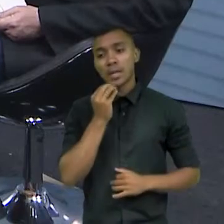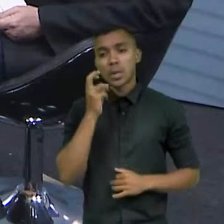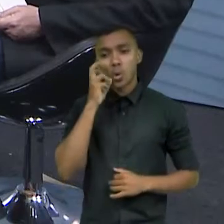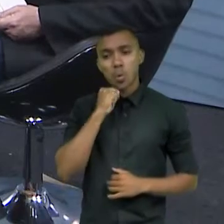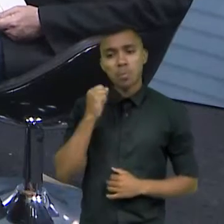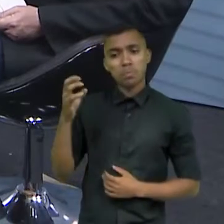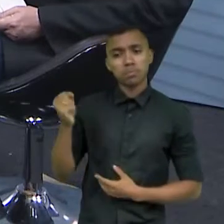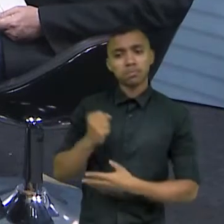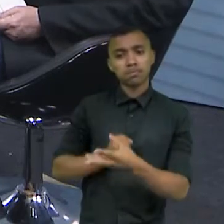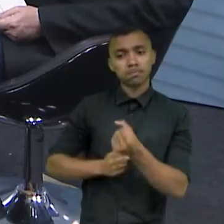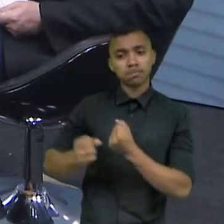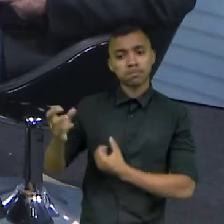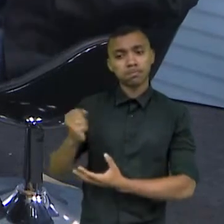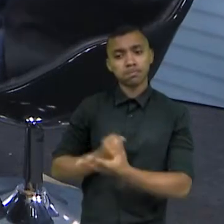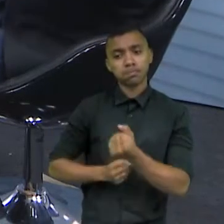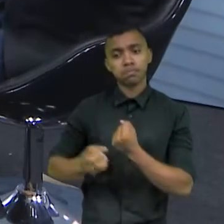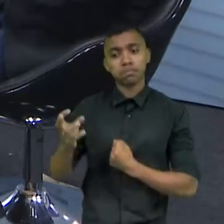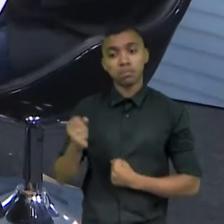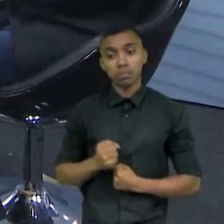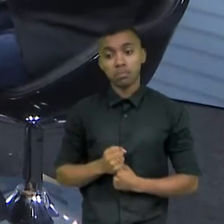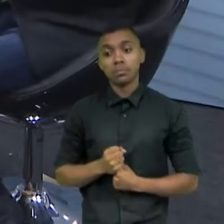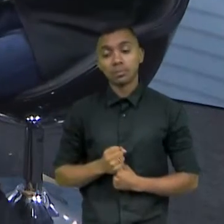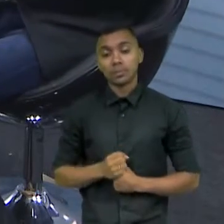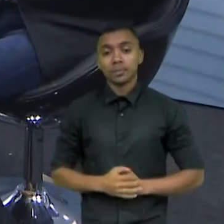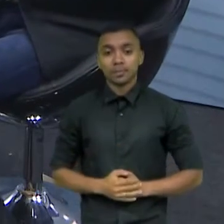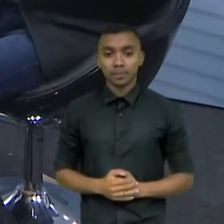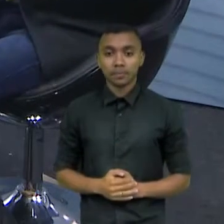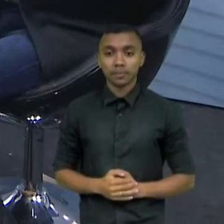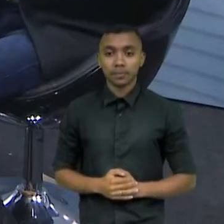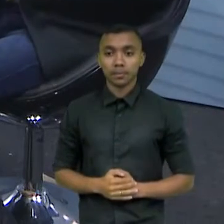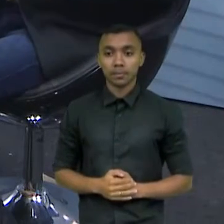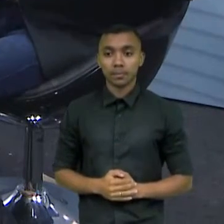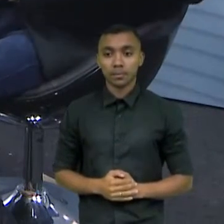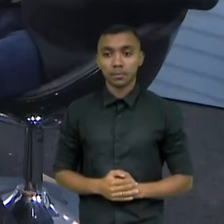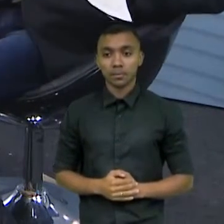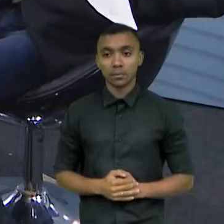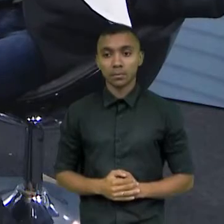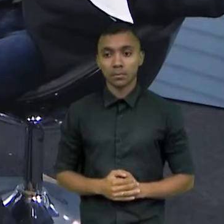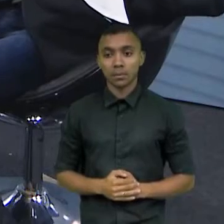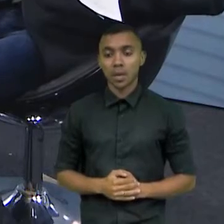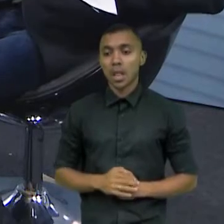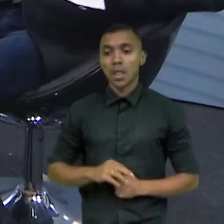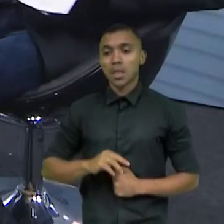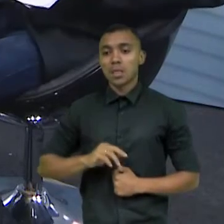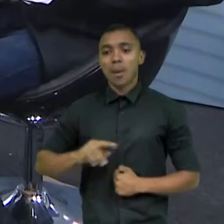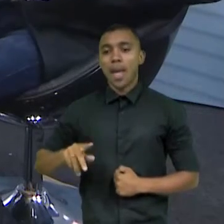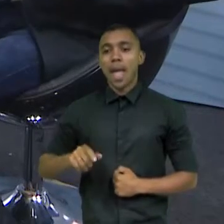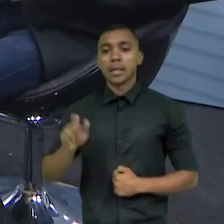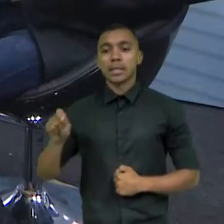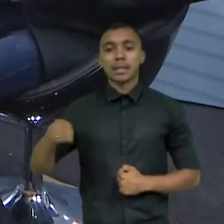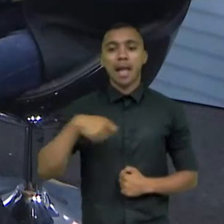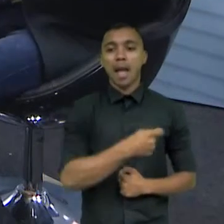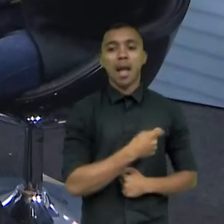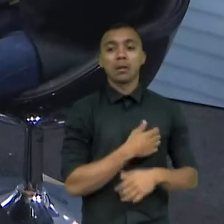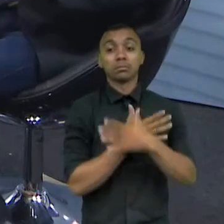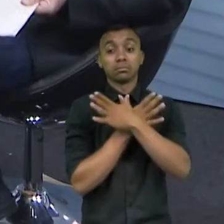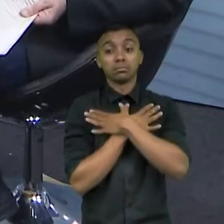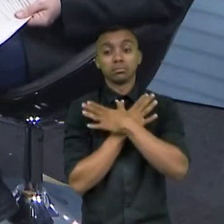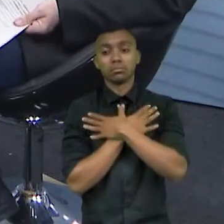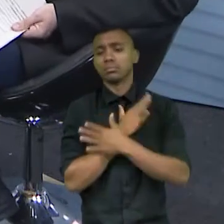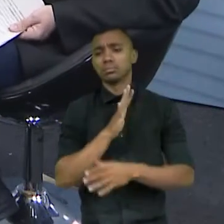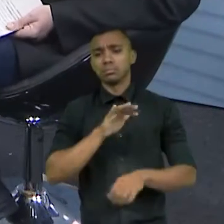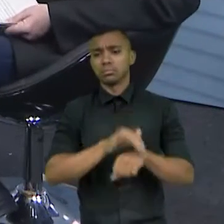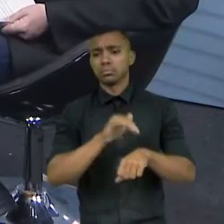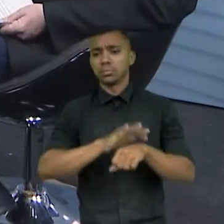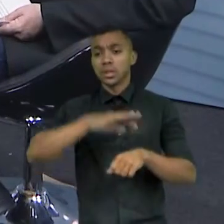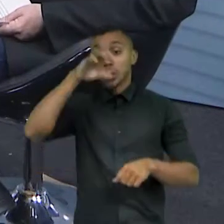renda, um negócio que ele vai ter que gerir como negócio. E ele não é mais desempregado, ele é dono do seu nariz. Quer